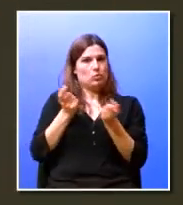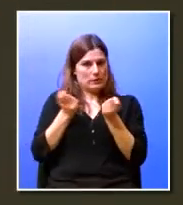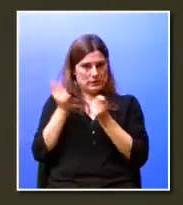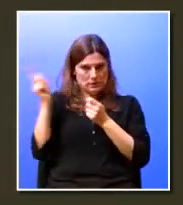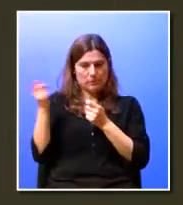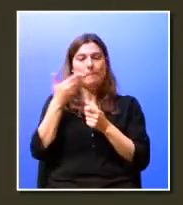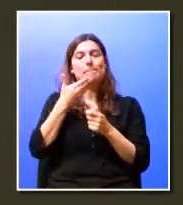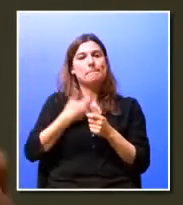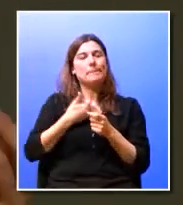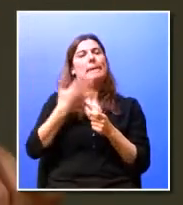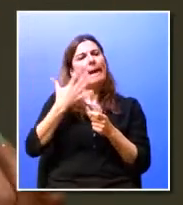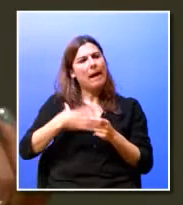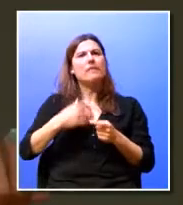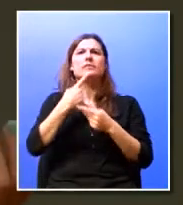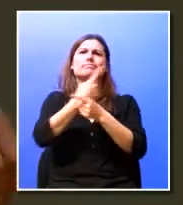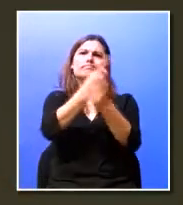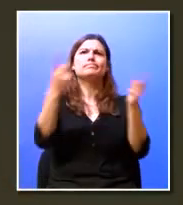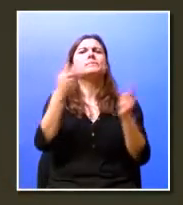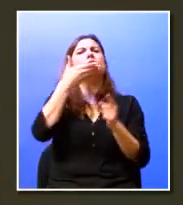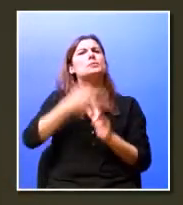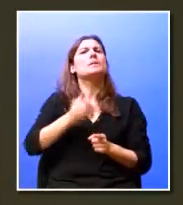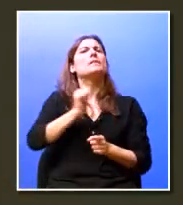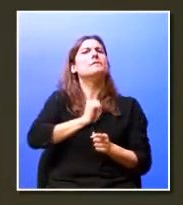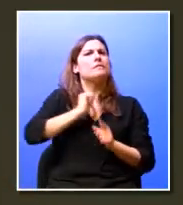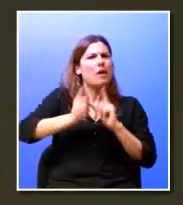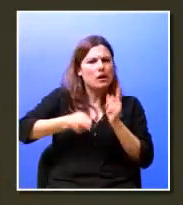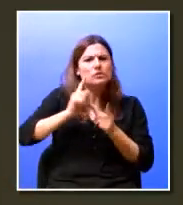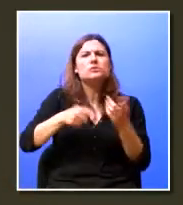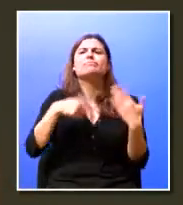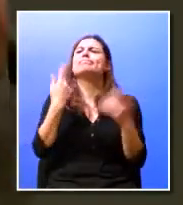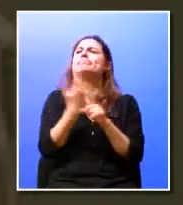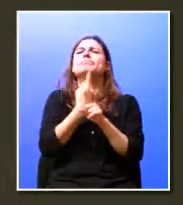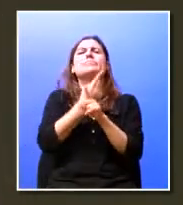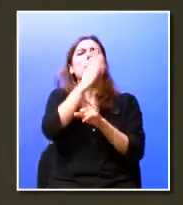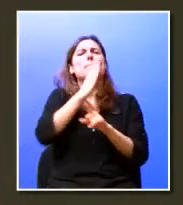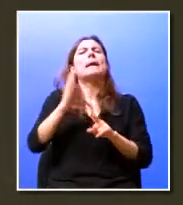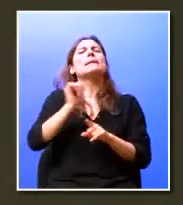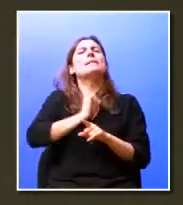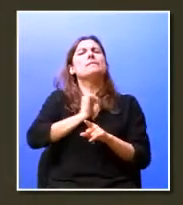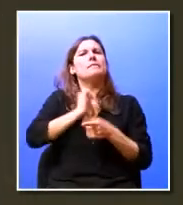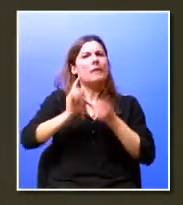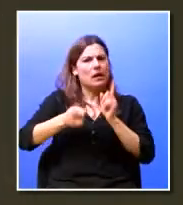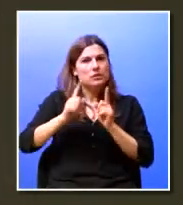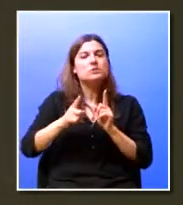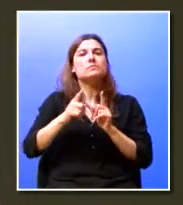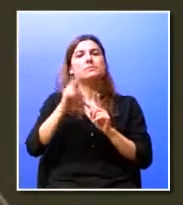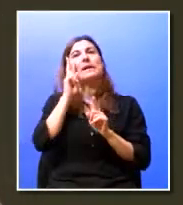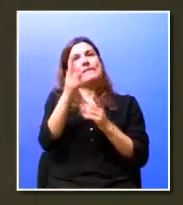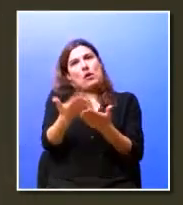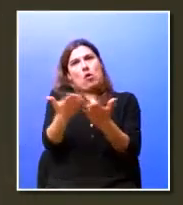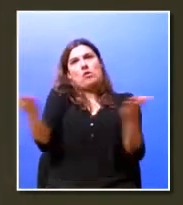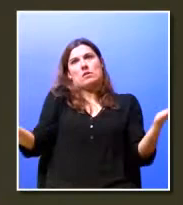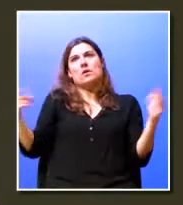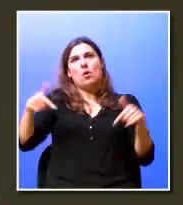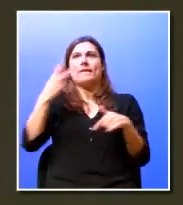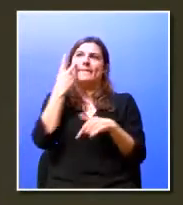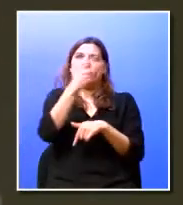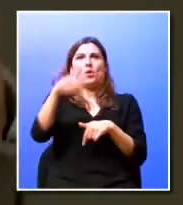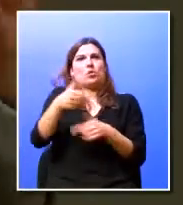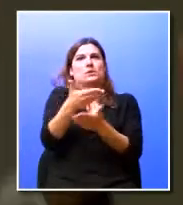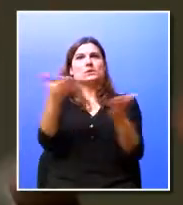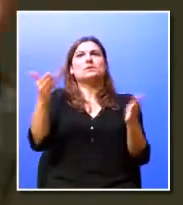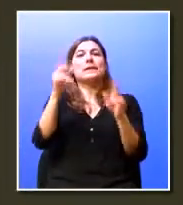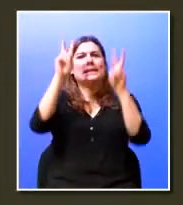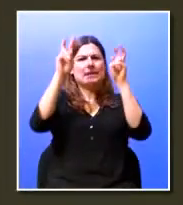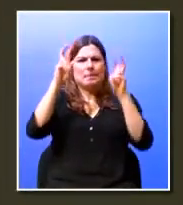que falássemos da nossa experiência, das nossas práticas, olhando para a estrutura do dia. Isto é, olhando para os temas